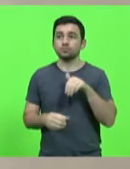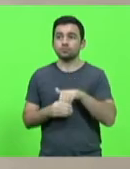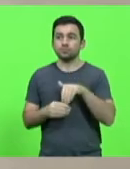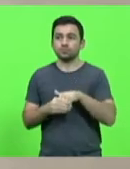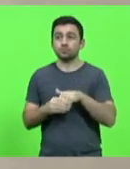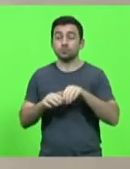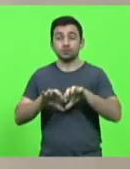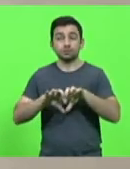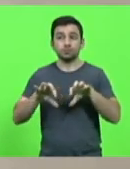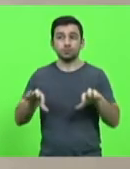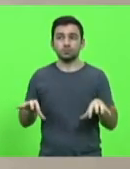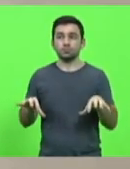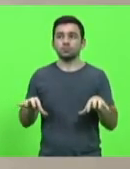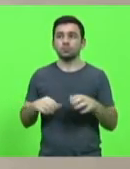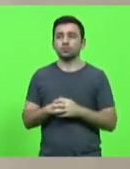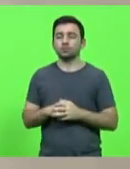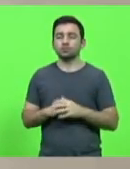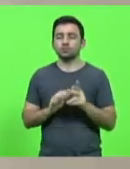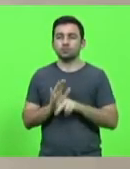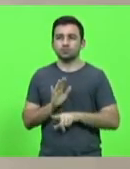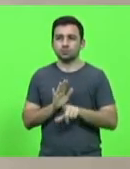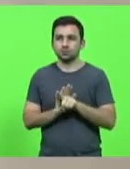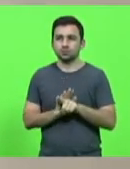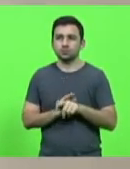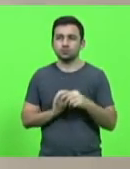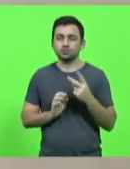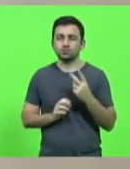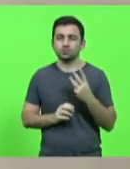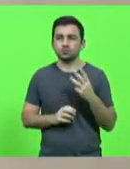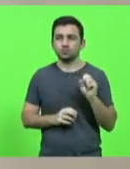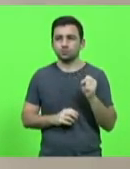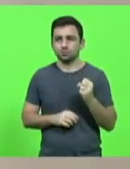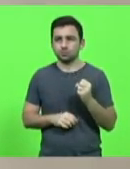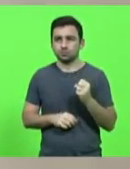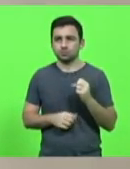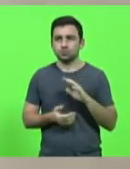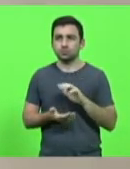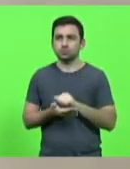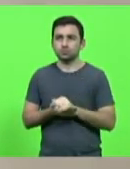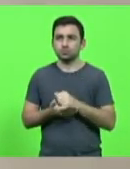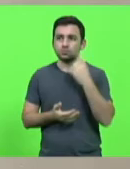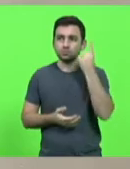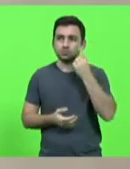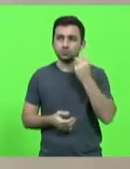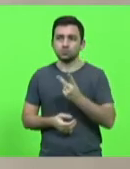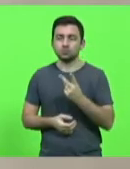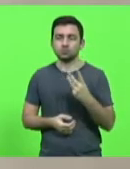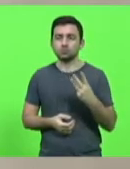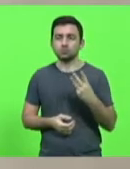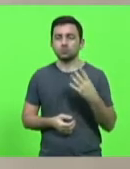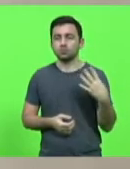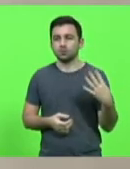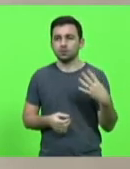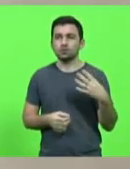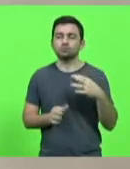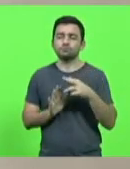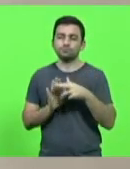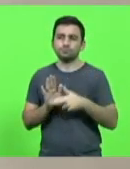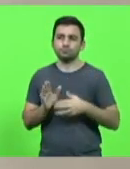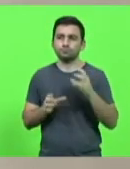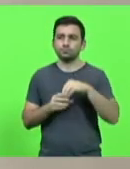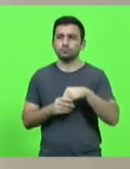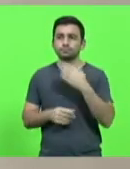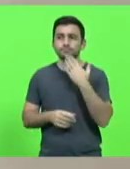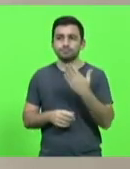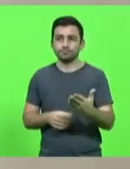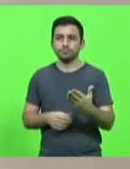separado, ao PL 238, os deputados subscritos com a par no 234, o regimento interno nesta Casa Legislativa, requerem a